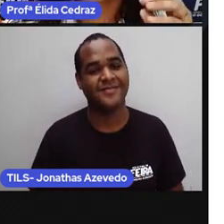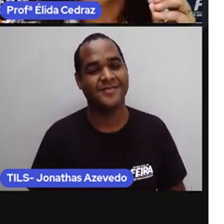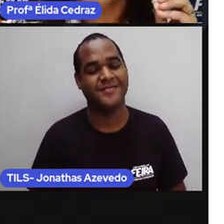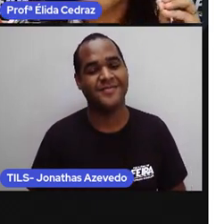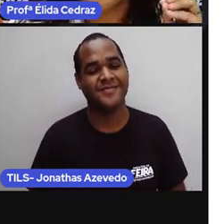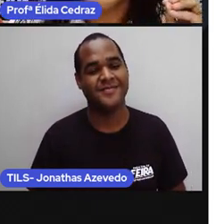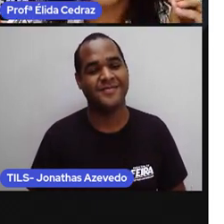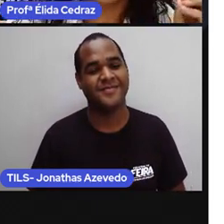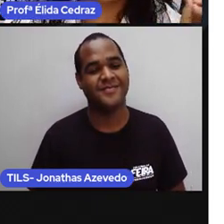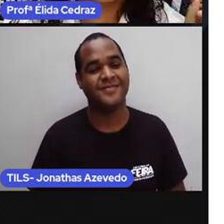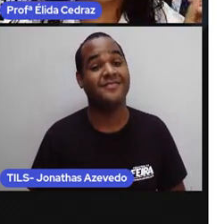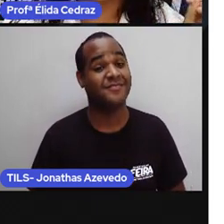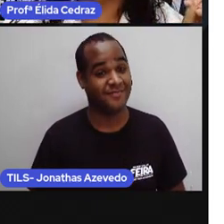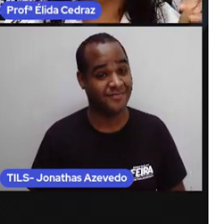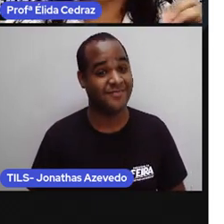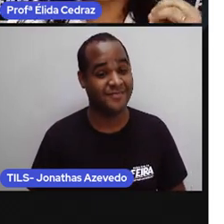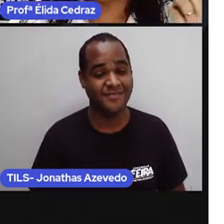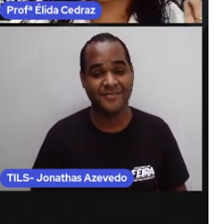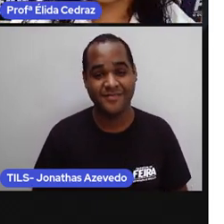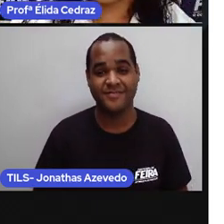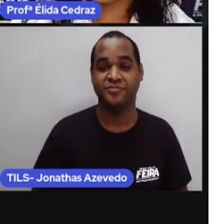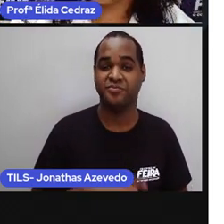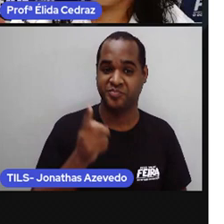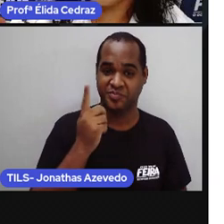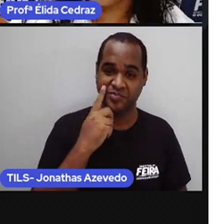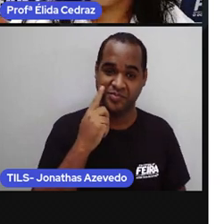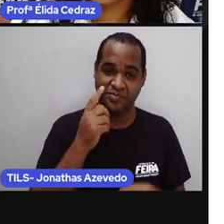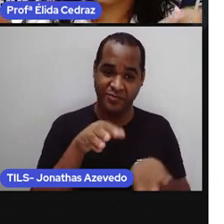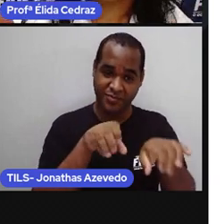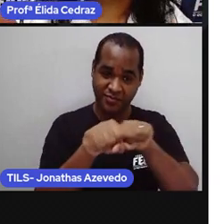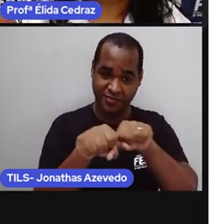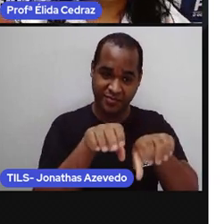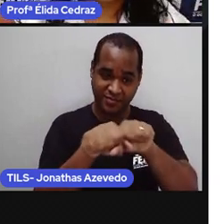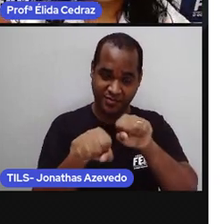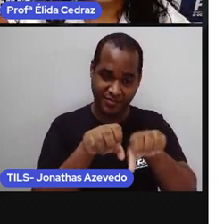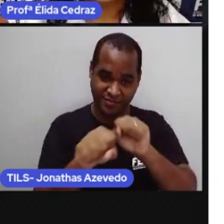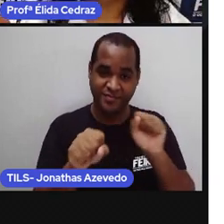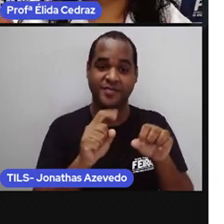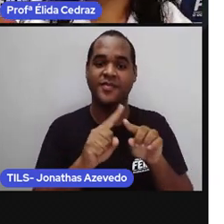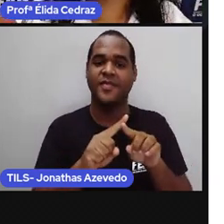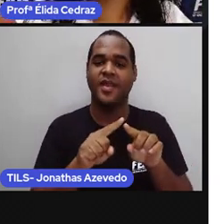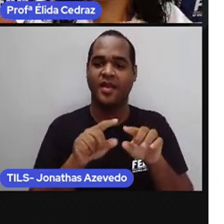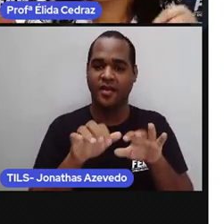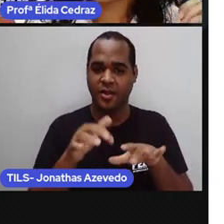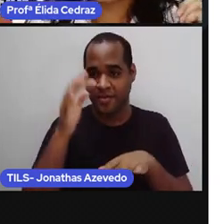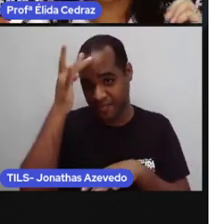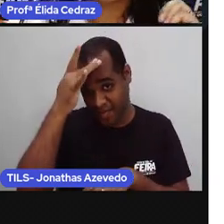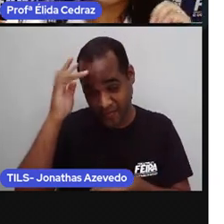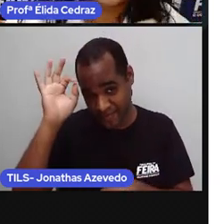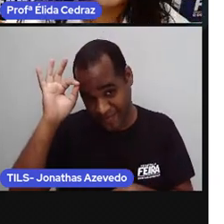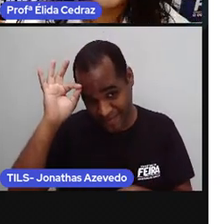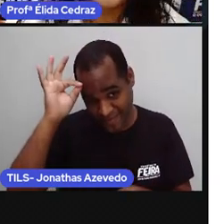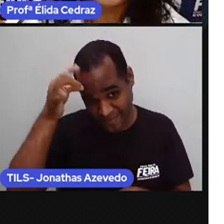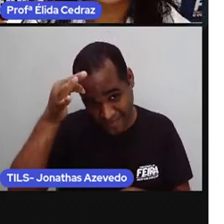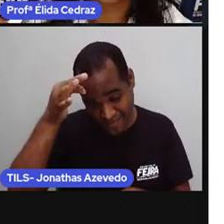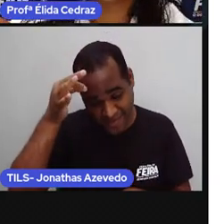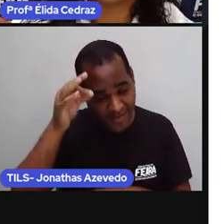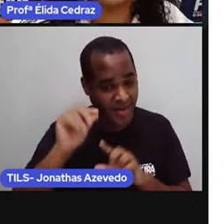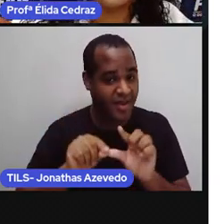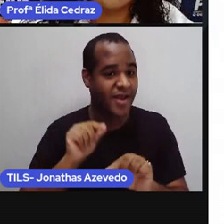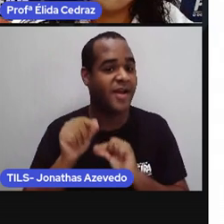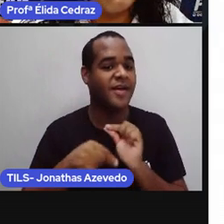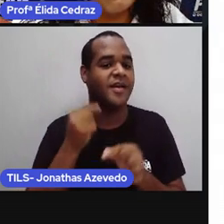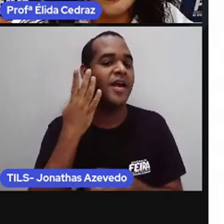Trouxe um convite de formatura de uma pessoa adulta e trouxe também da formatura de criança.